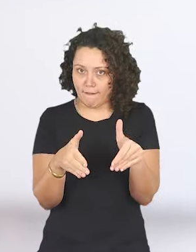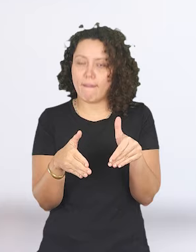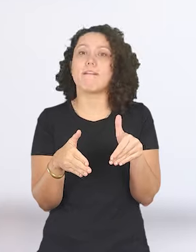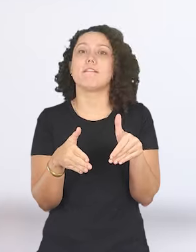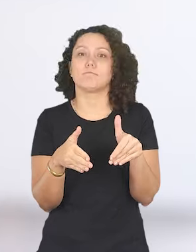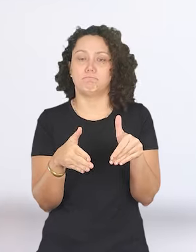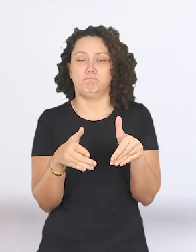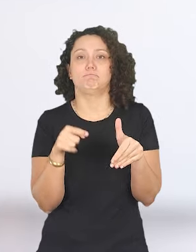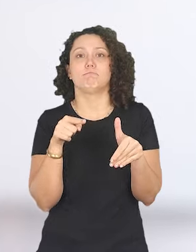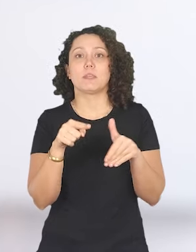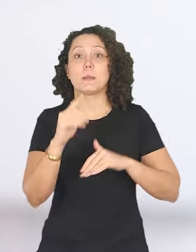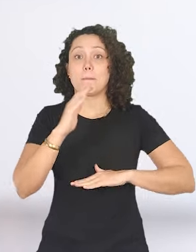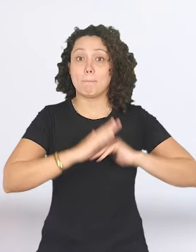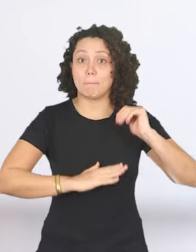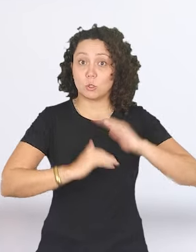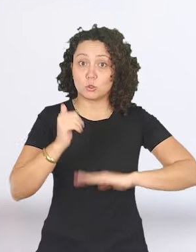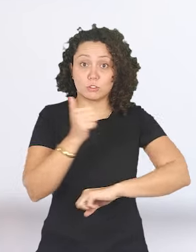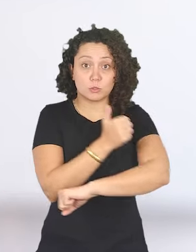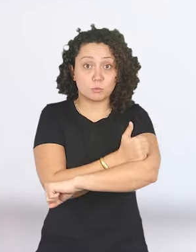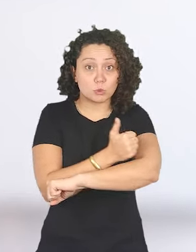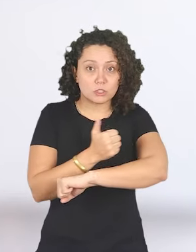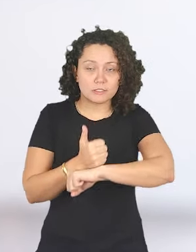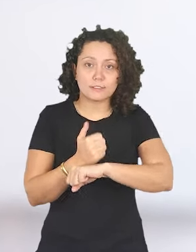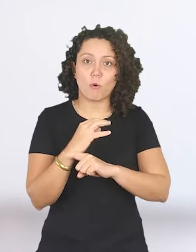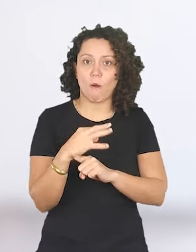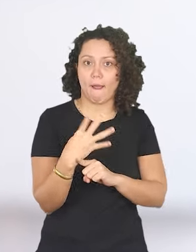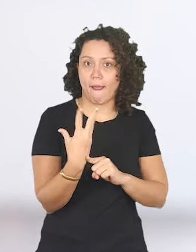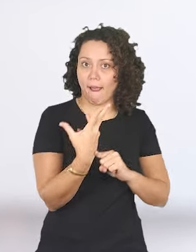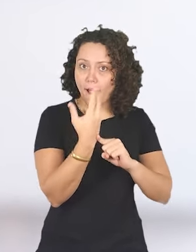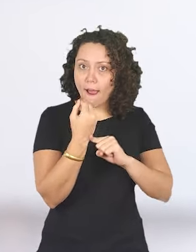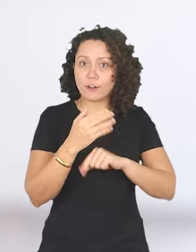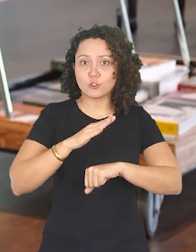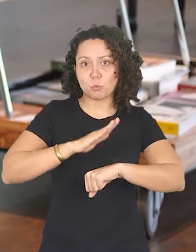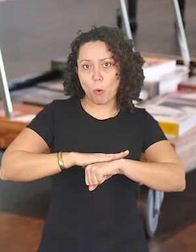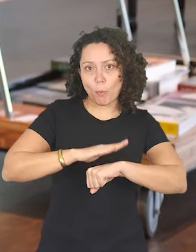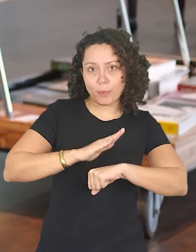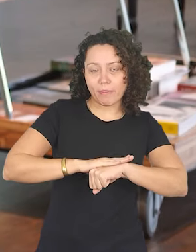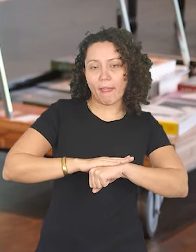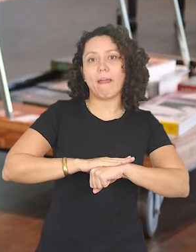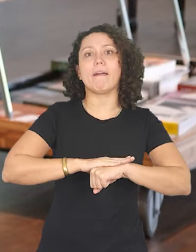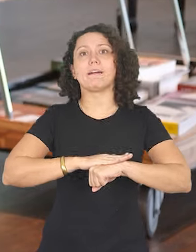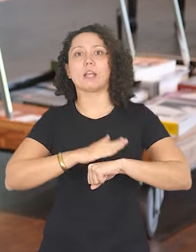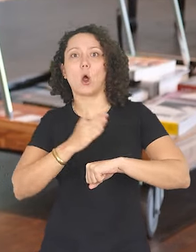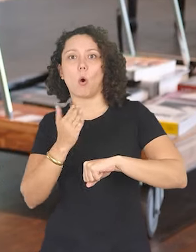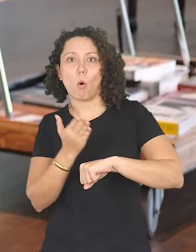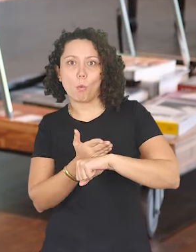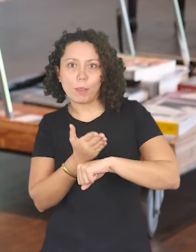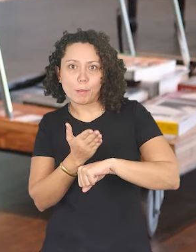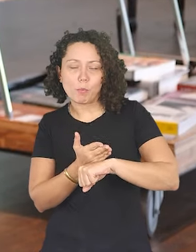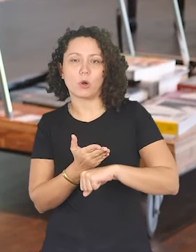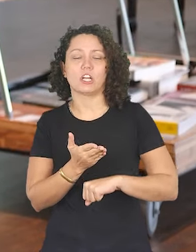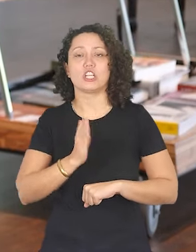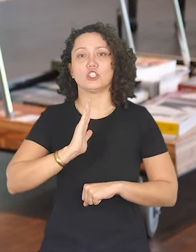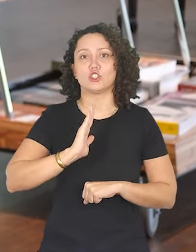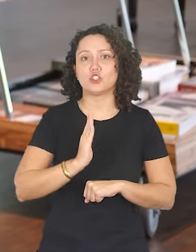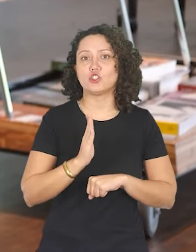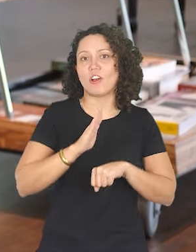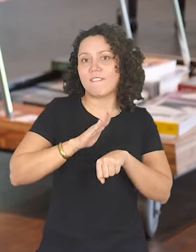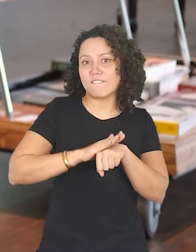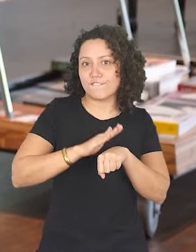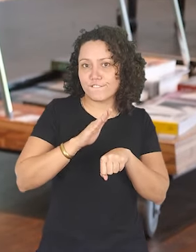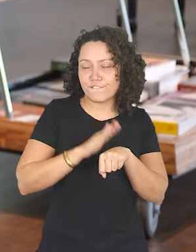de exposições de arte, moderna, contemporânea, já fiz produção de exposições